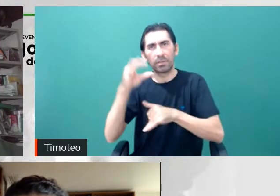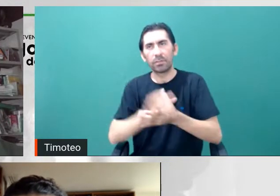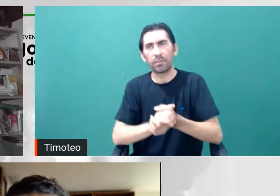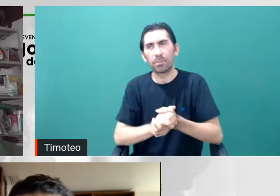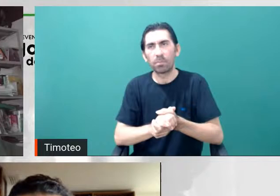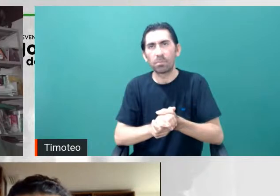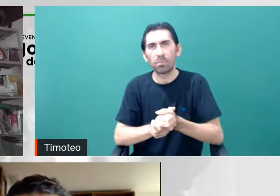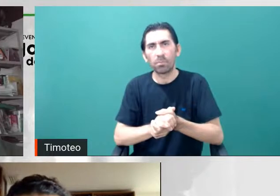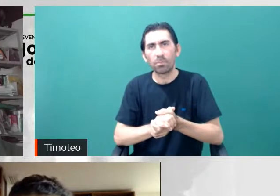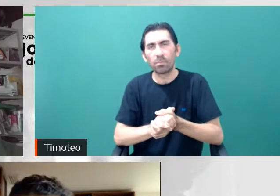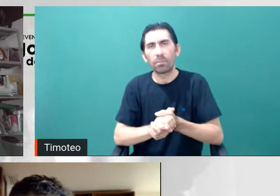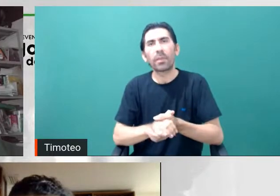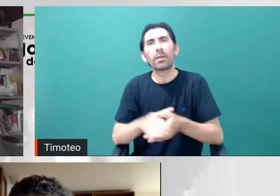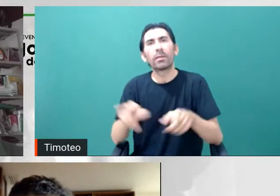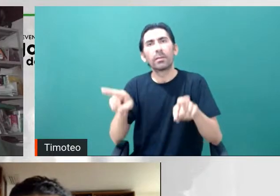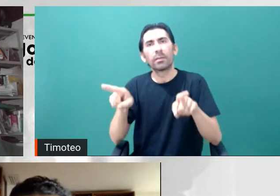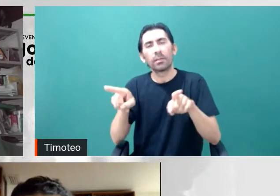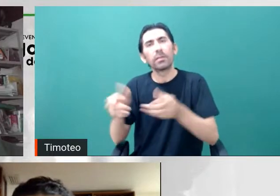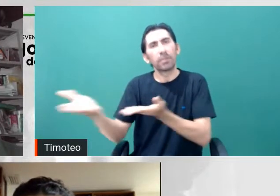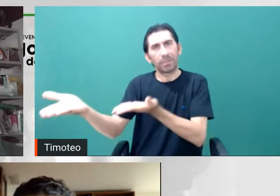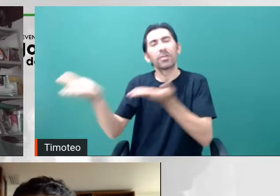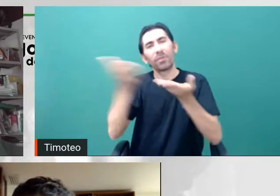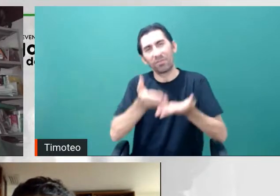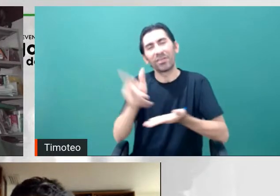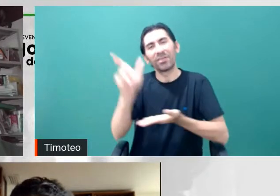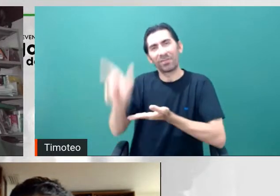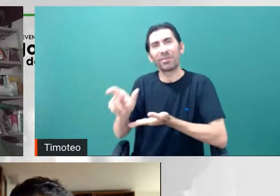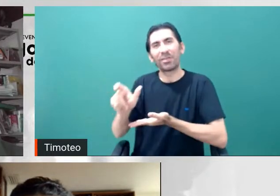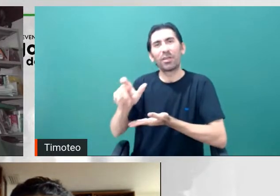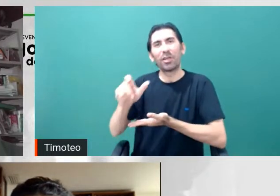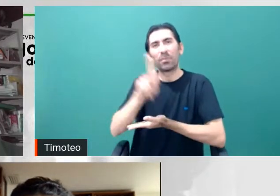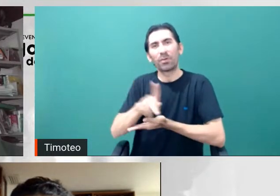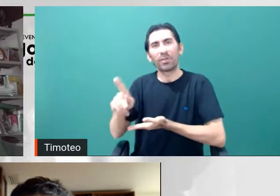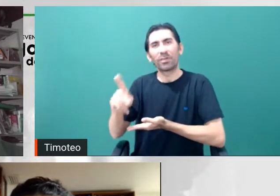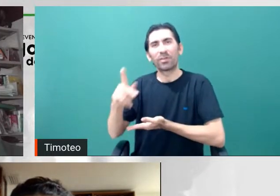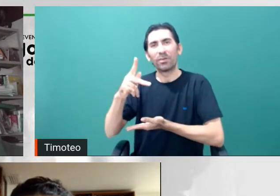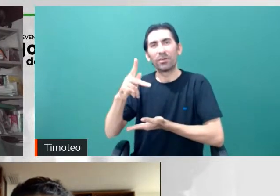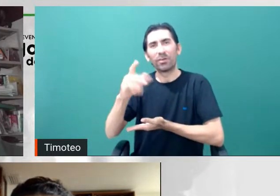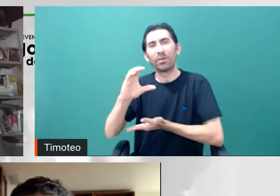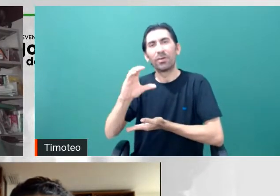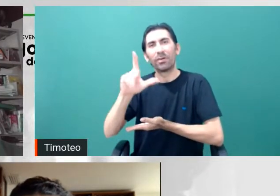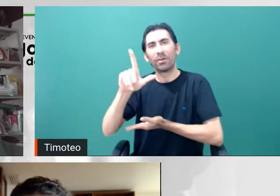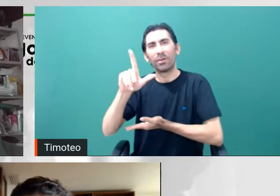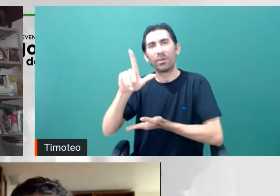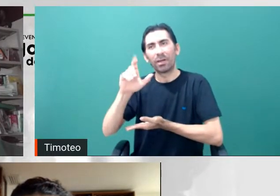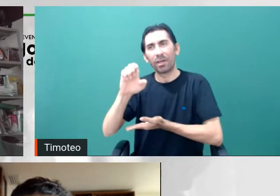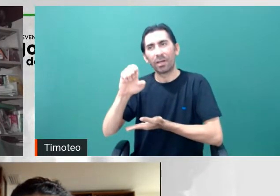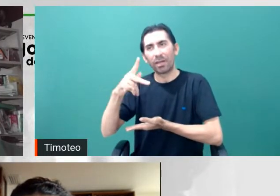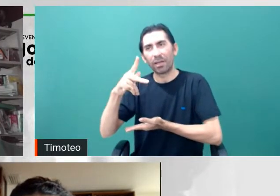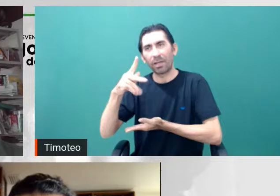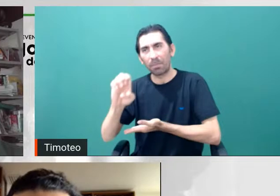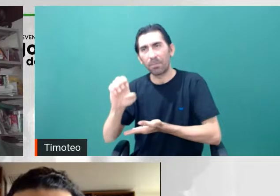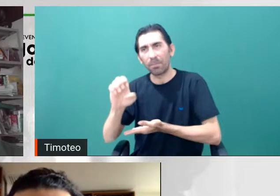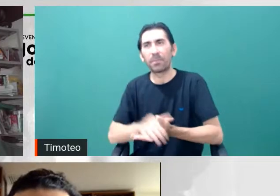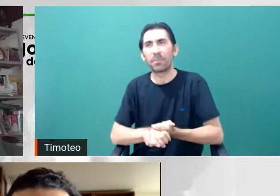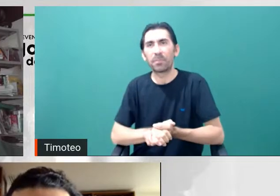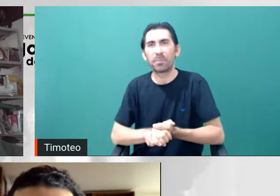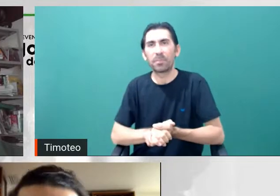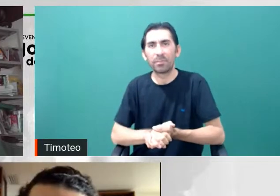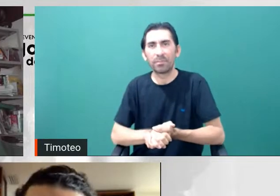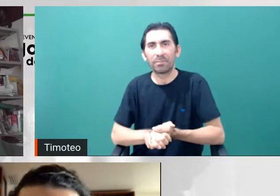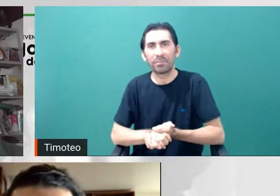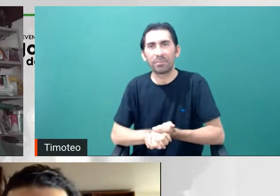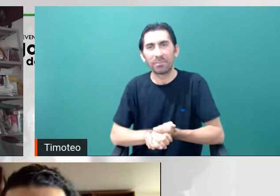Vamos chamar, seja bem-vindo, professor Kepler. É um prazer enorme encontrar